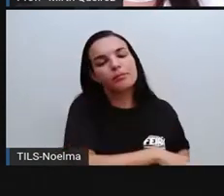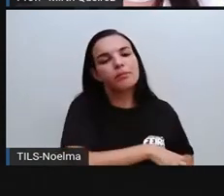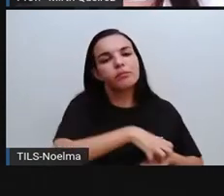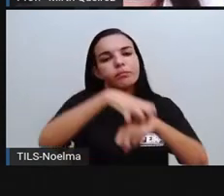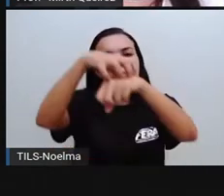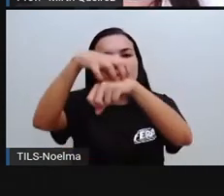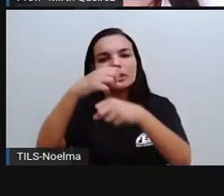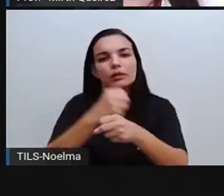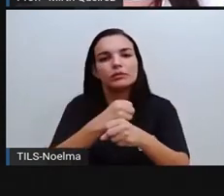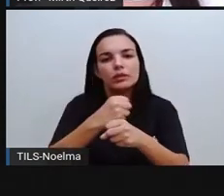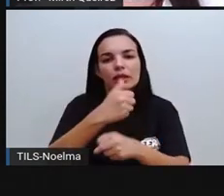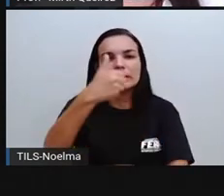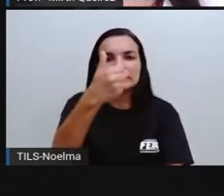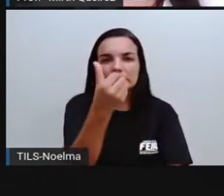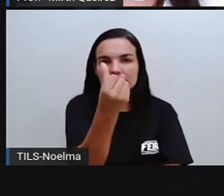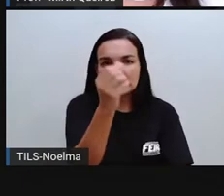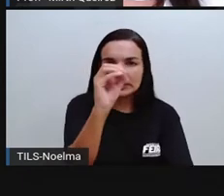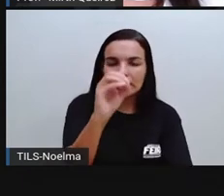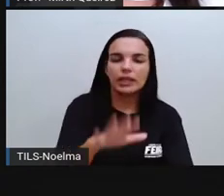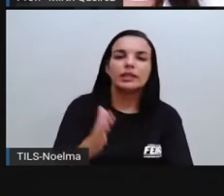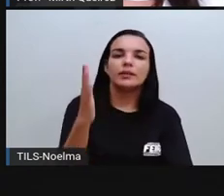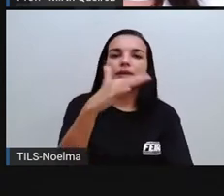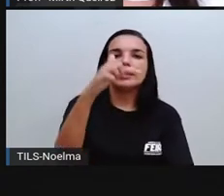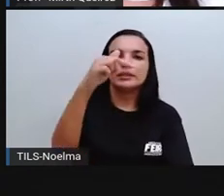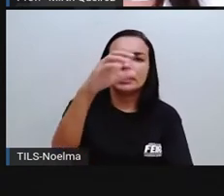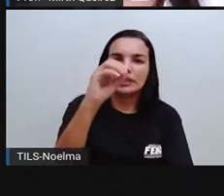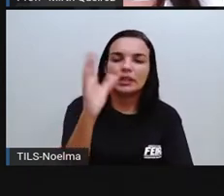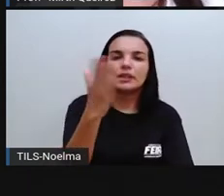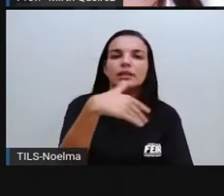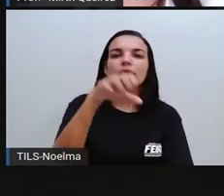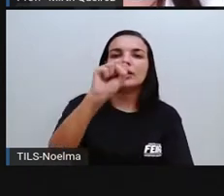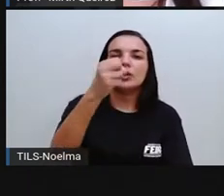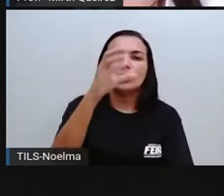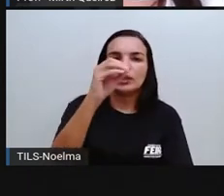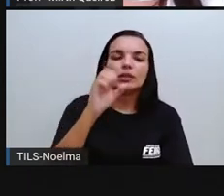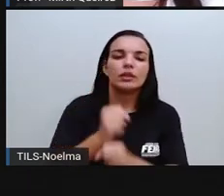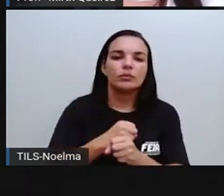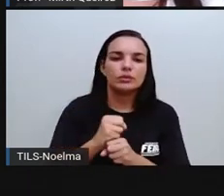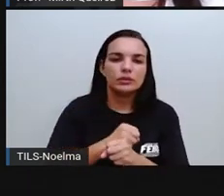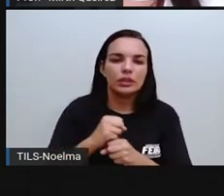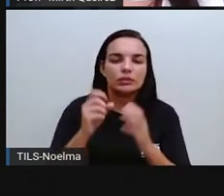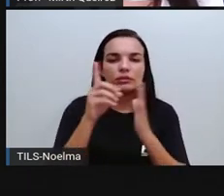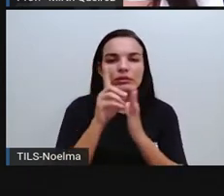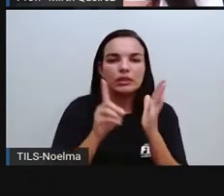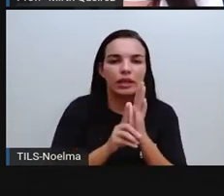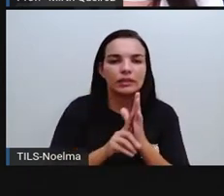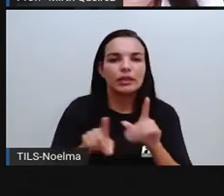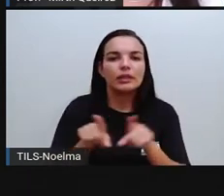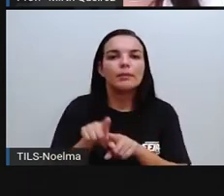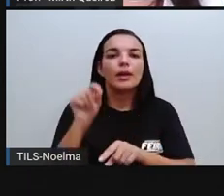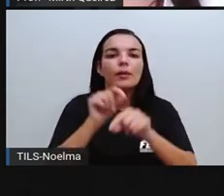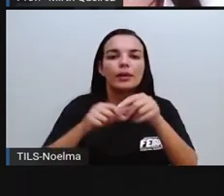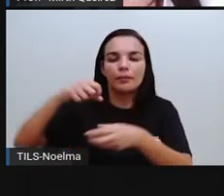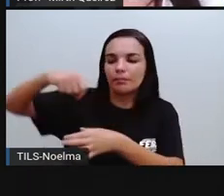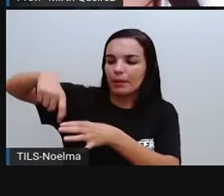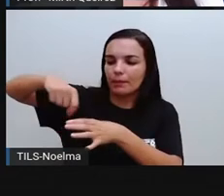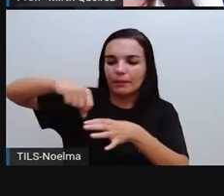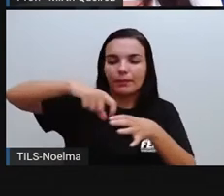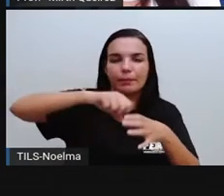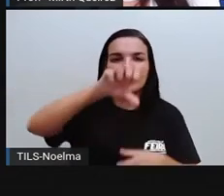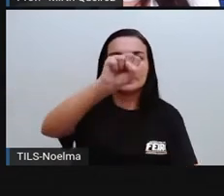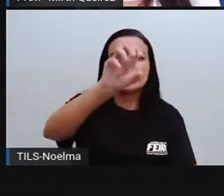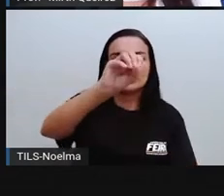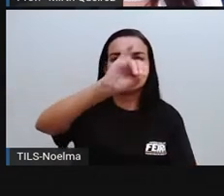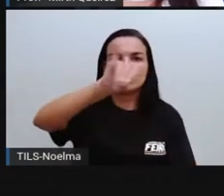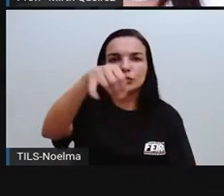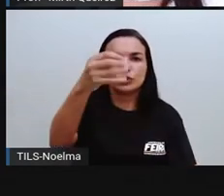80. Houve uma expansão da fronteira agrícola que a gente viu lá no início, né? O plantio de soja, que era